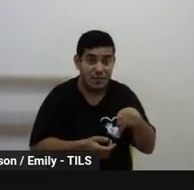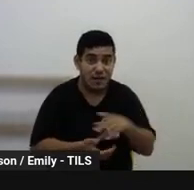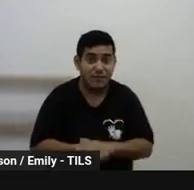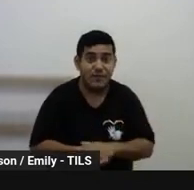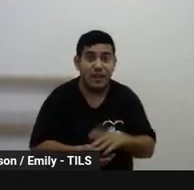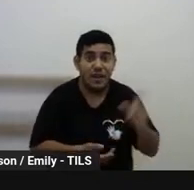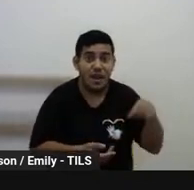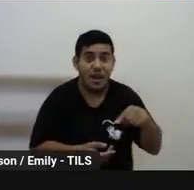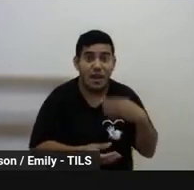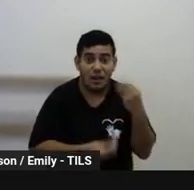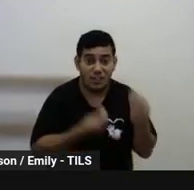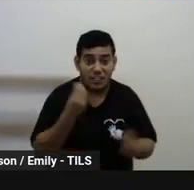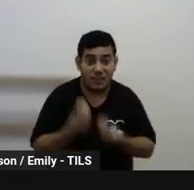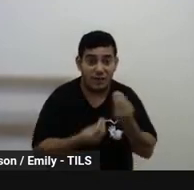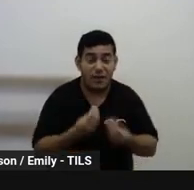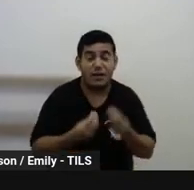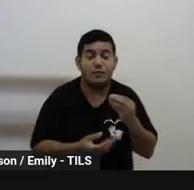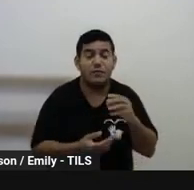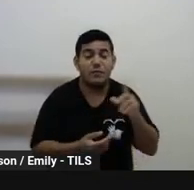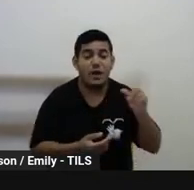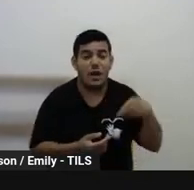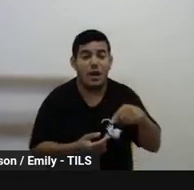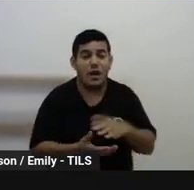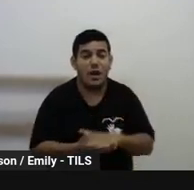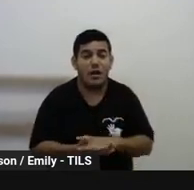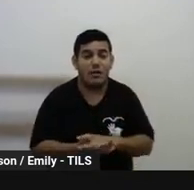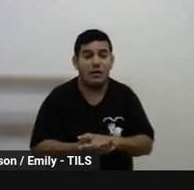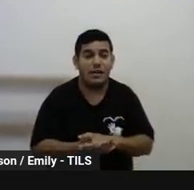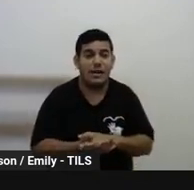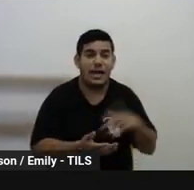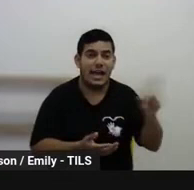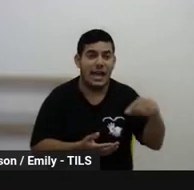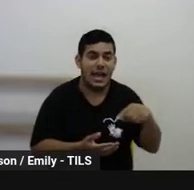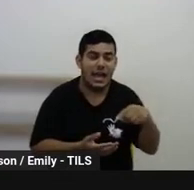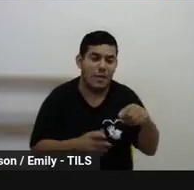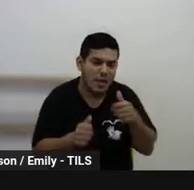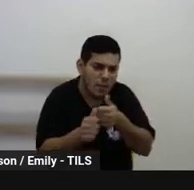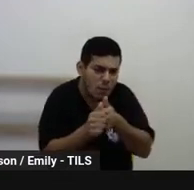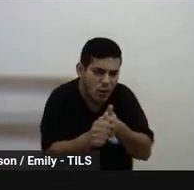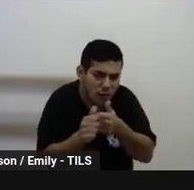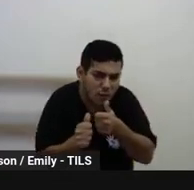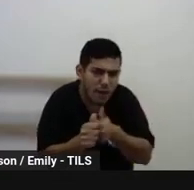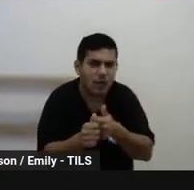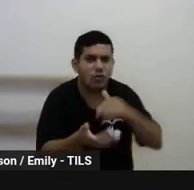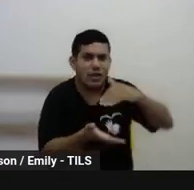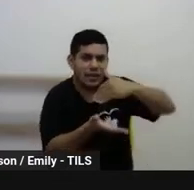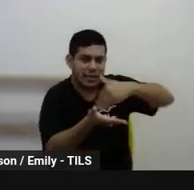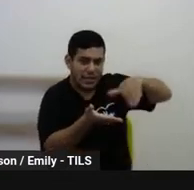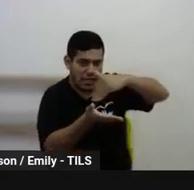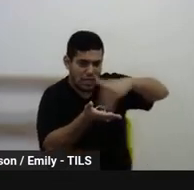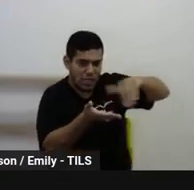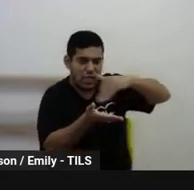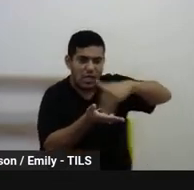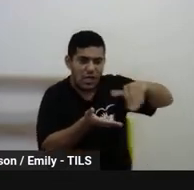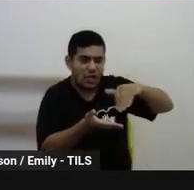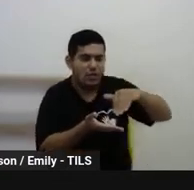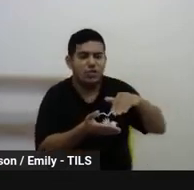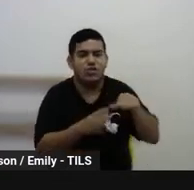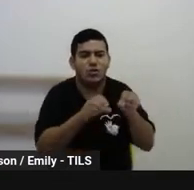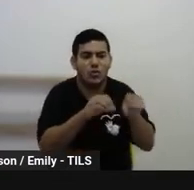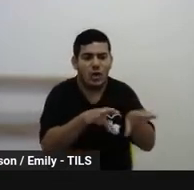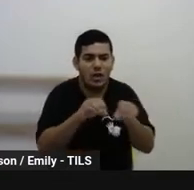achem pertinente um apoio mais aproximado da Secretaria de Educação, nós